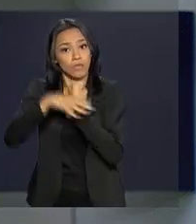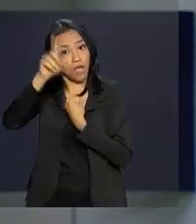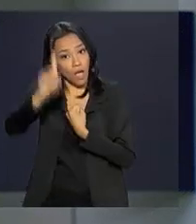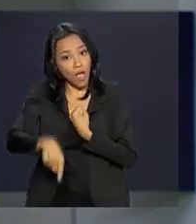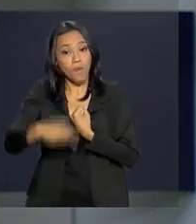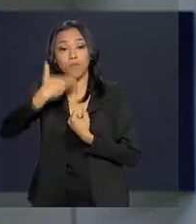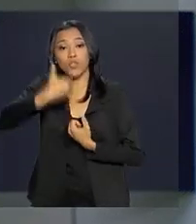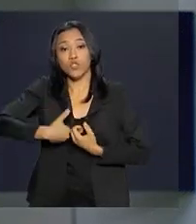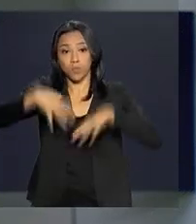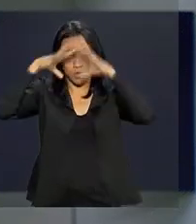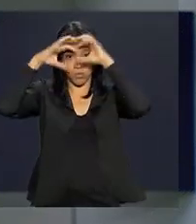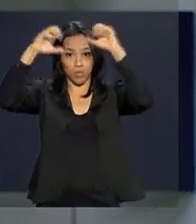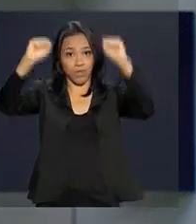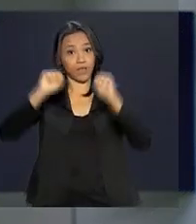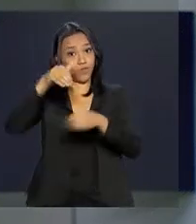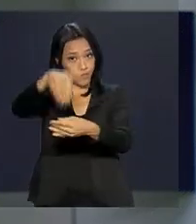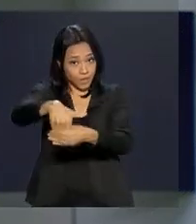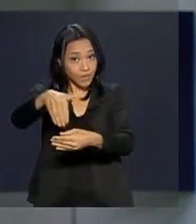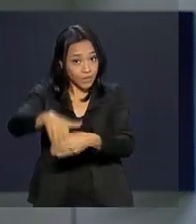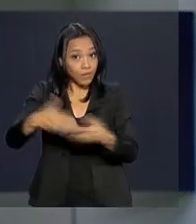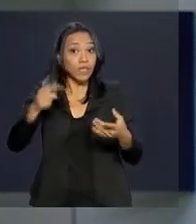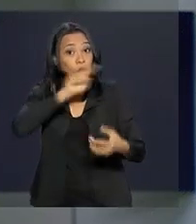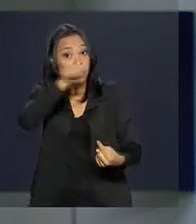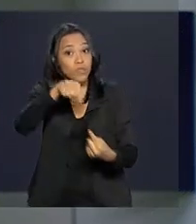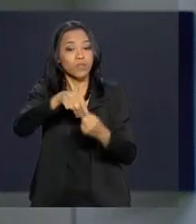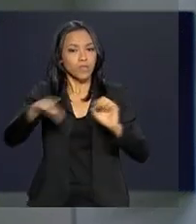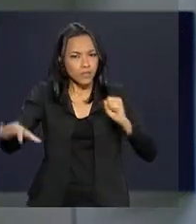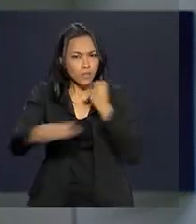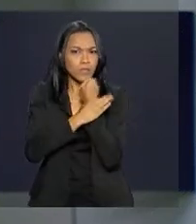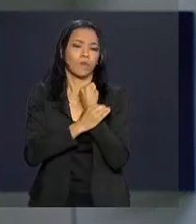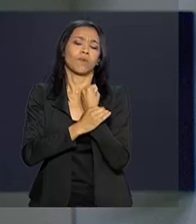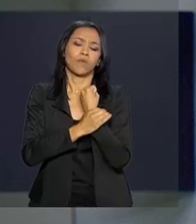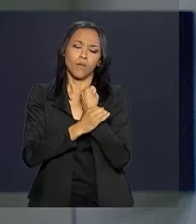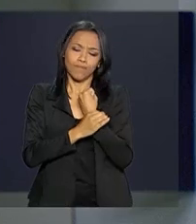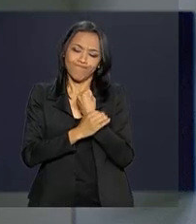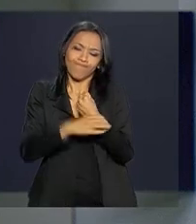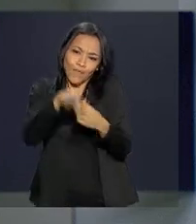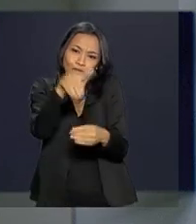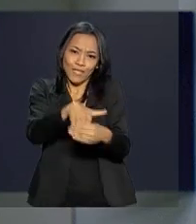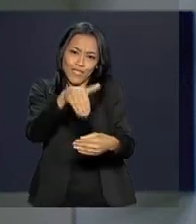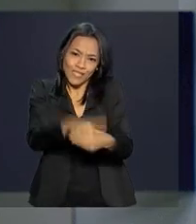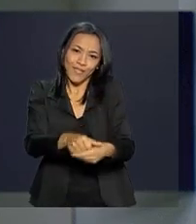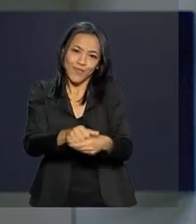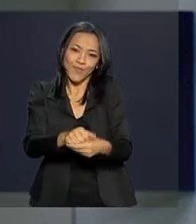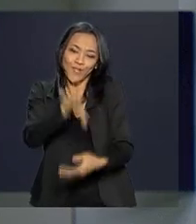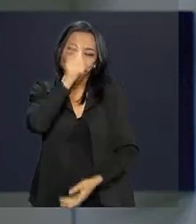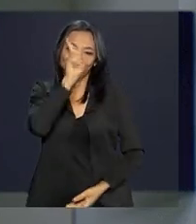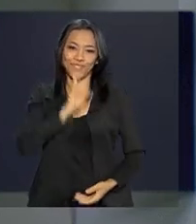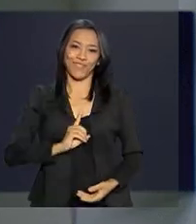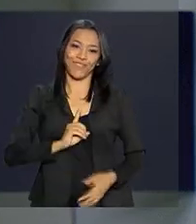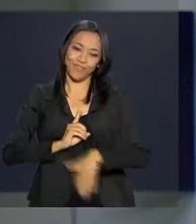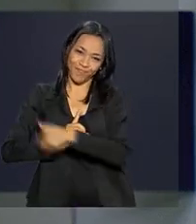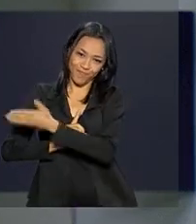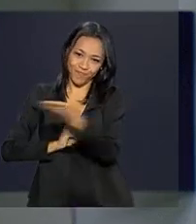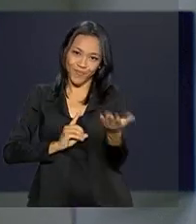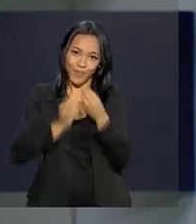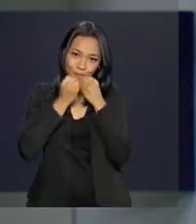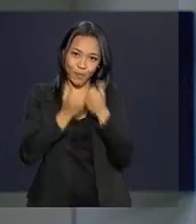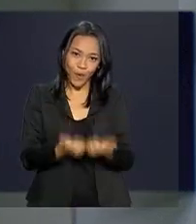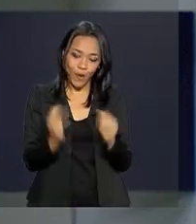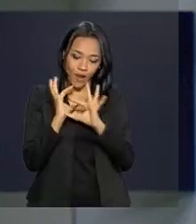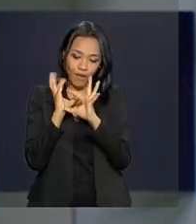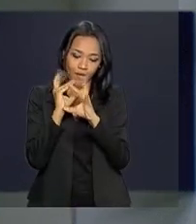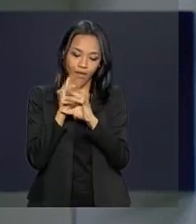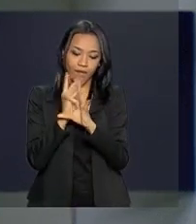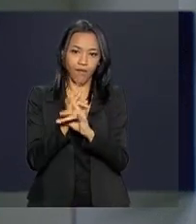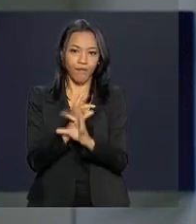tribunais regionais eleitorais. Tudo para garantir a normalidade da eleição, o livre exercício do voto e o bom andamento da apuração